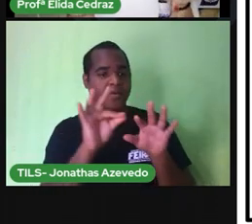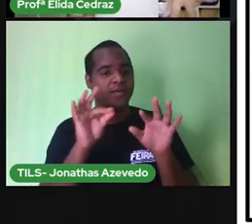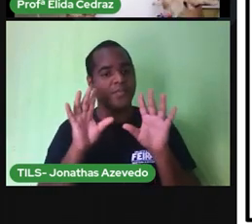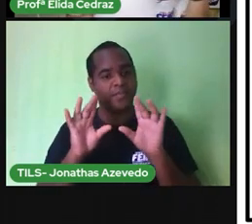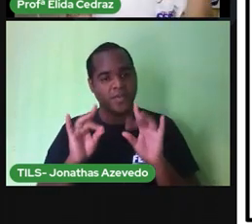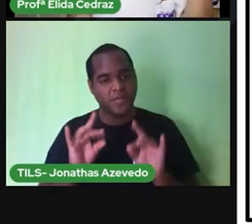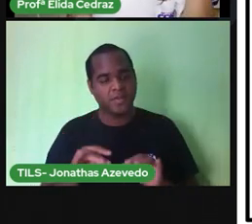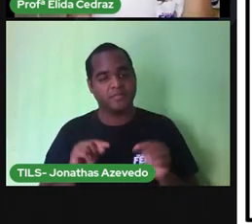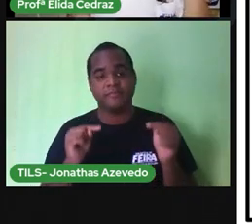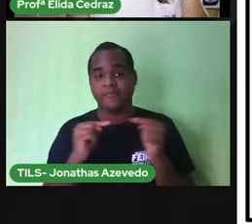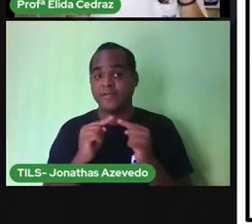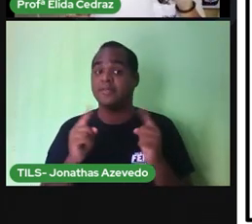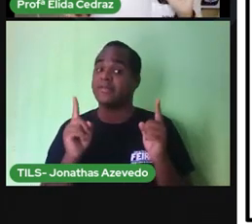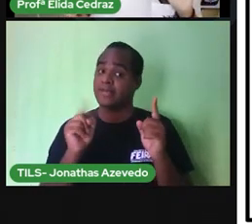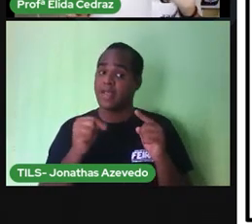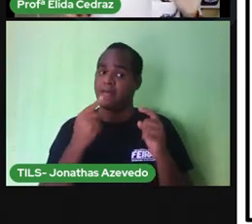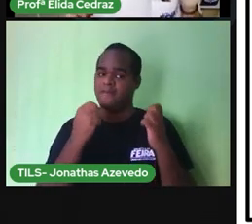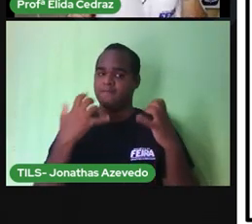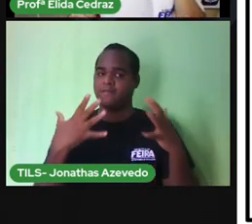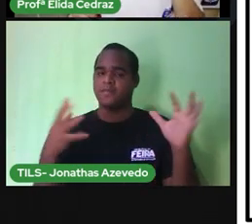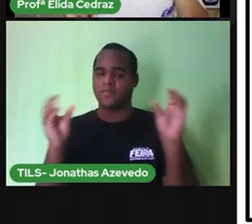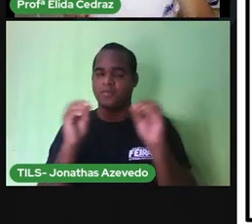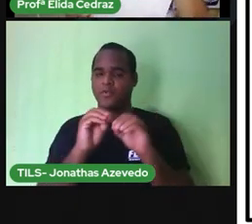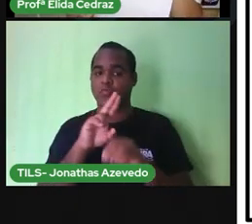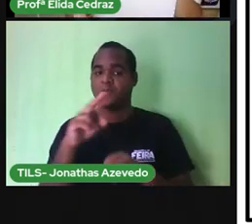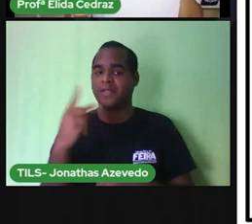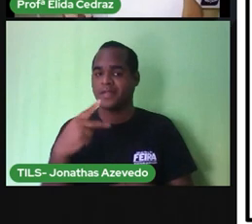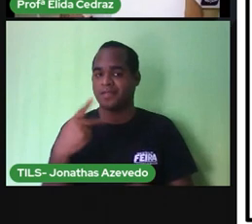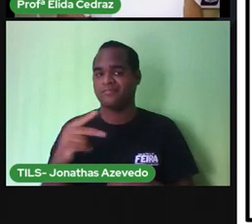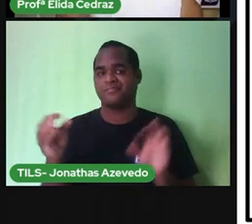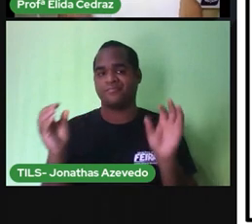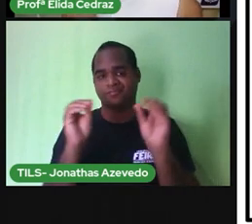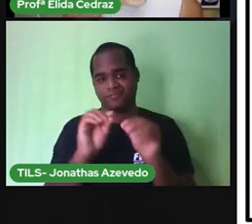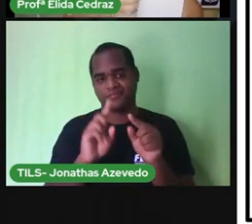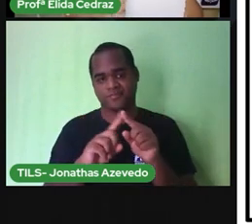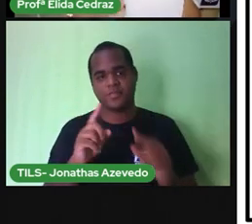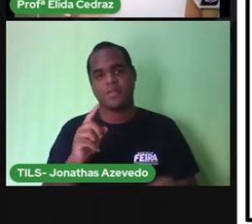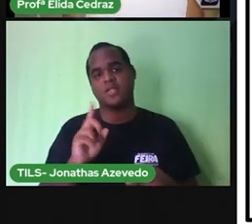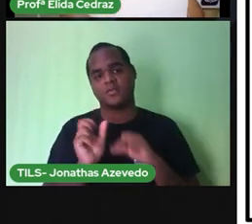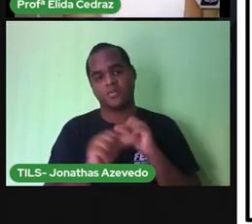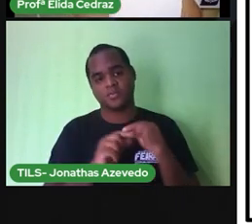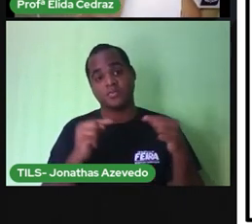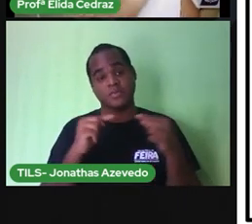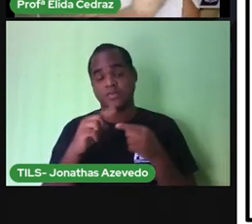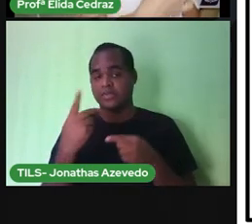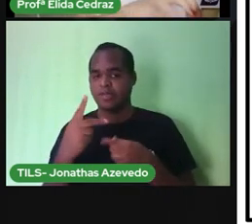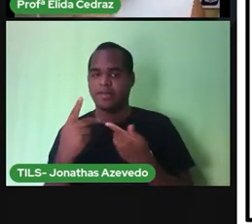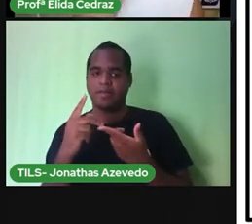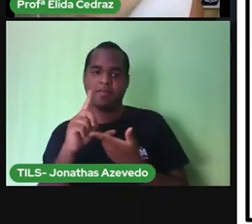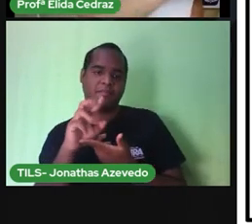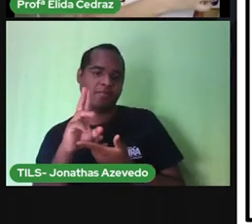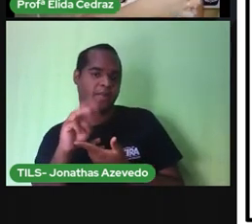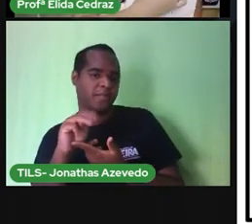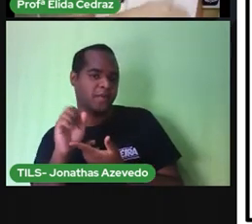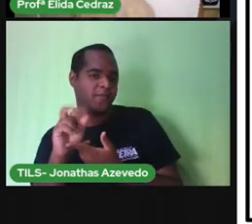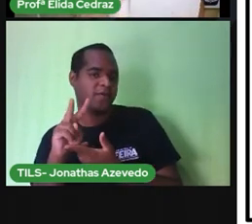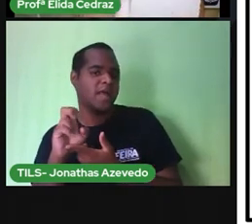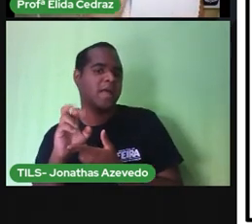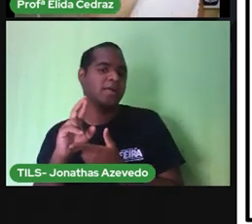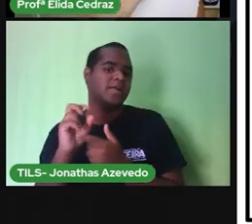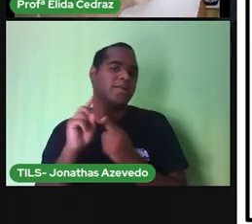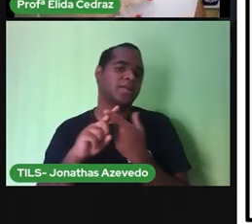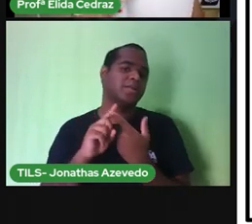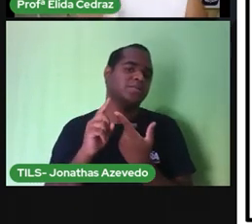estações. E você vai colocar o nome delas. Se você fez a da primavera, coloca o nome primavera. Fez o do